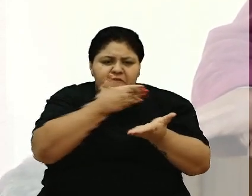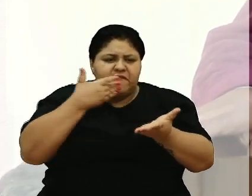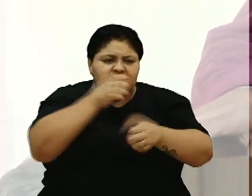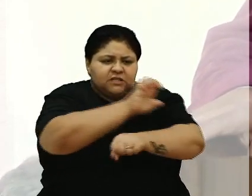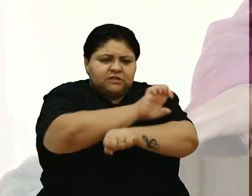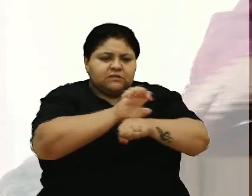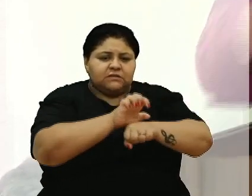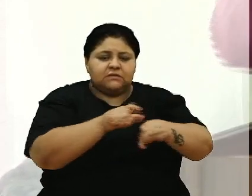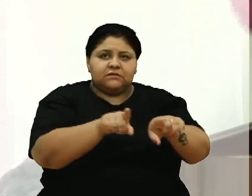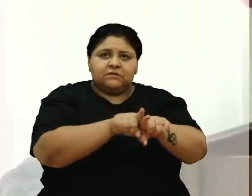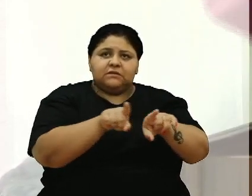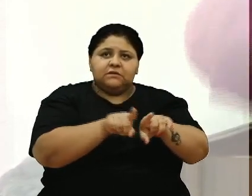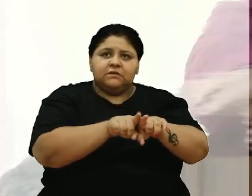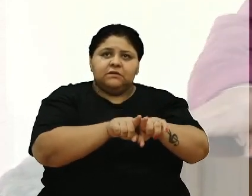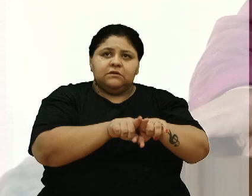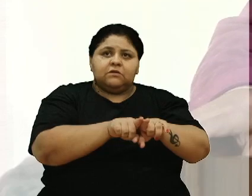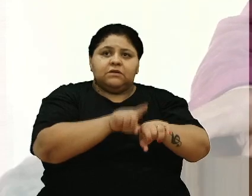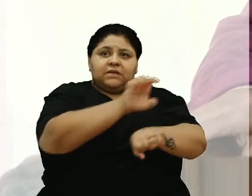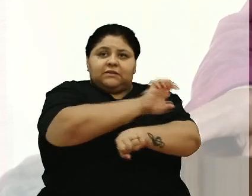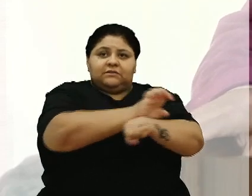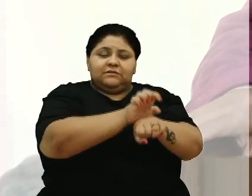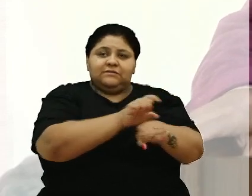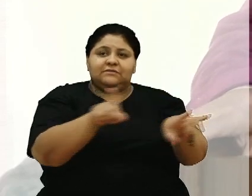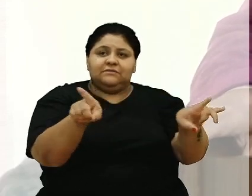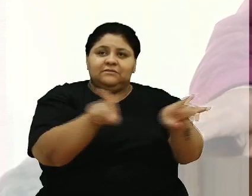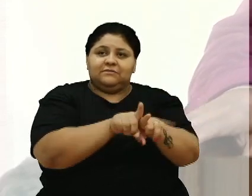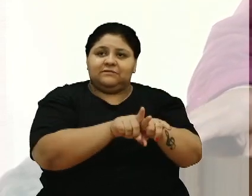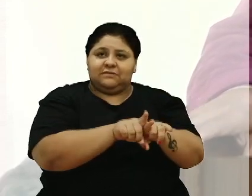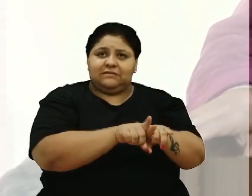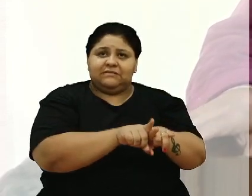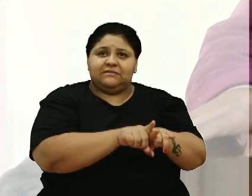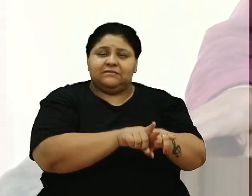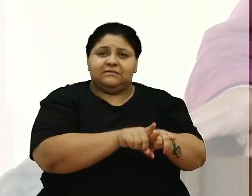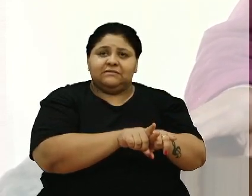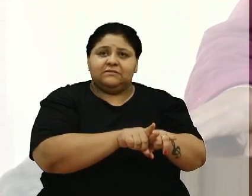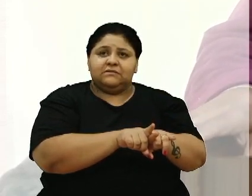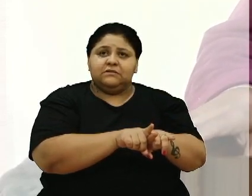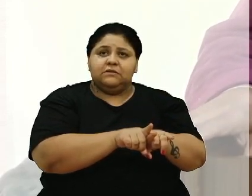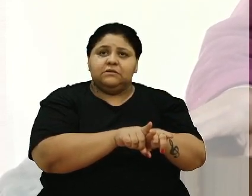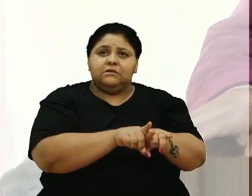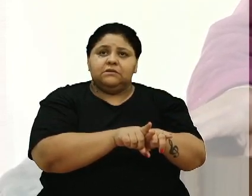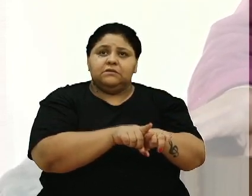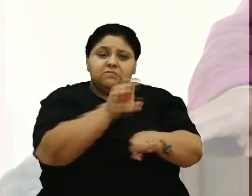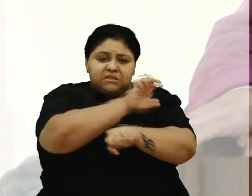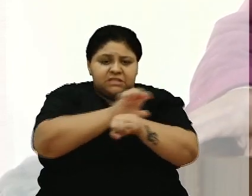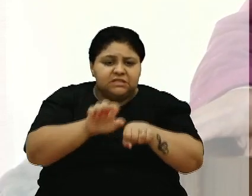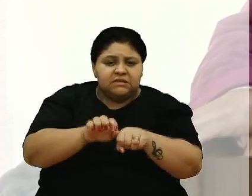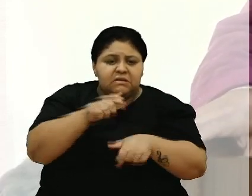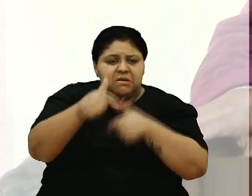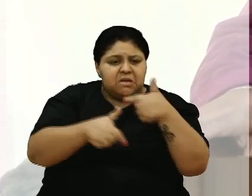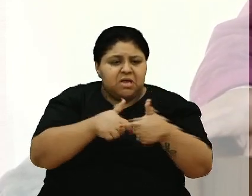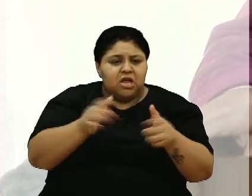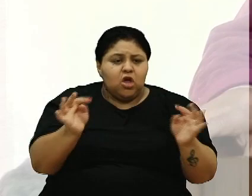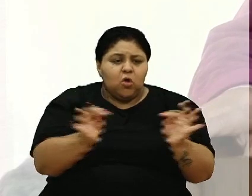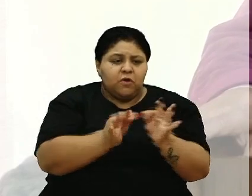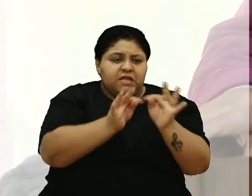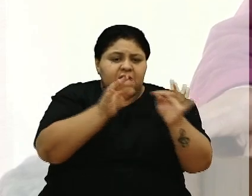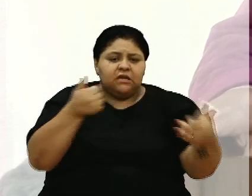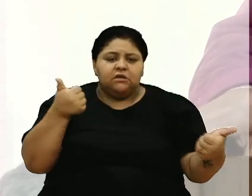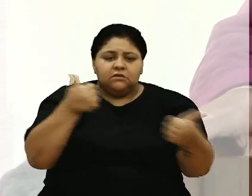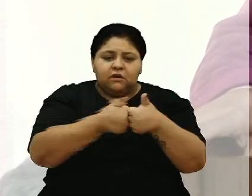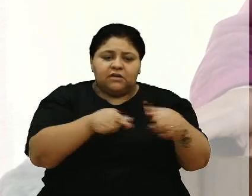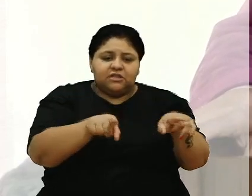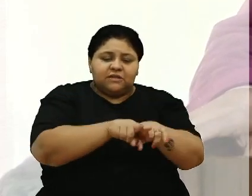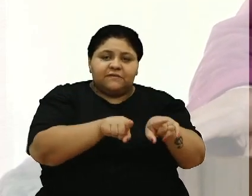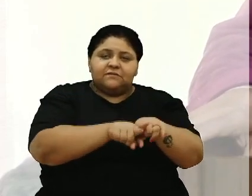bote um estagiário fazer isso que ele dá conta bote um estagiário que ele dá conta tendo um técnico junto com ele ele vai